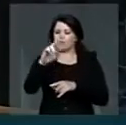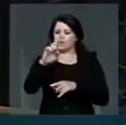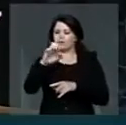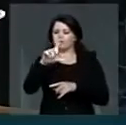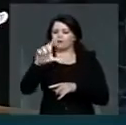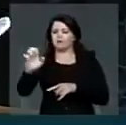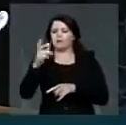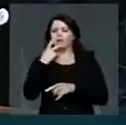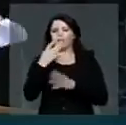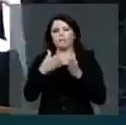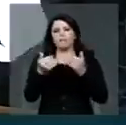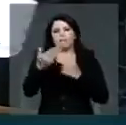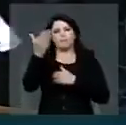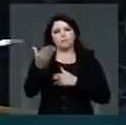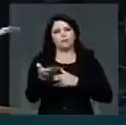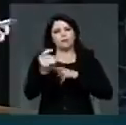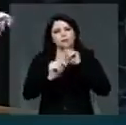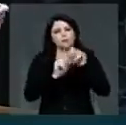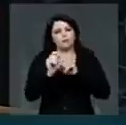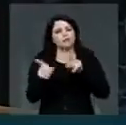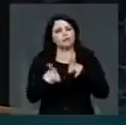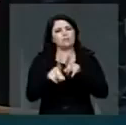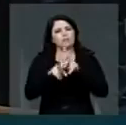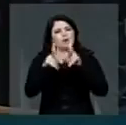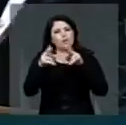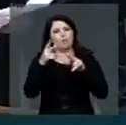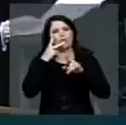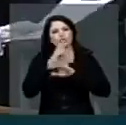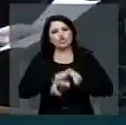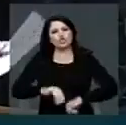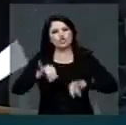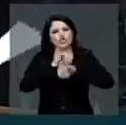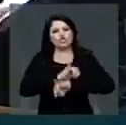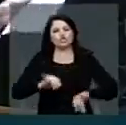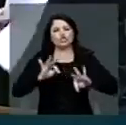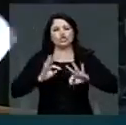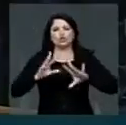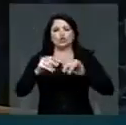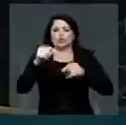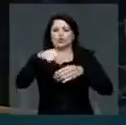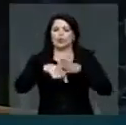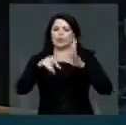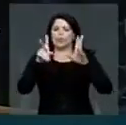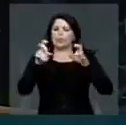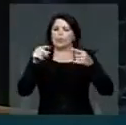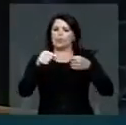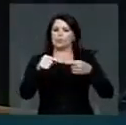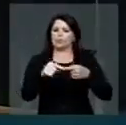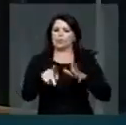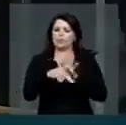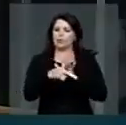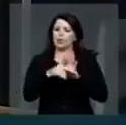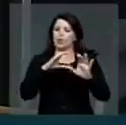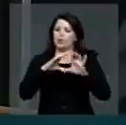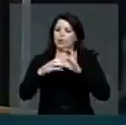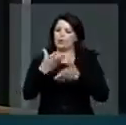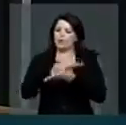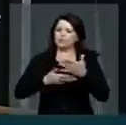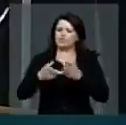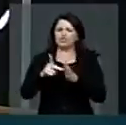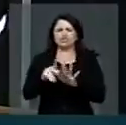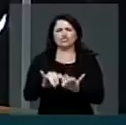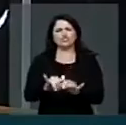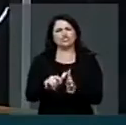gentileza, a Vossa Excelência, que também dê divulgação dessa matéria nos meios de comunicação